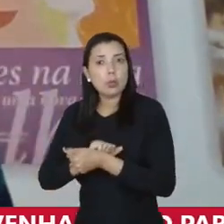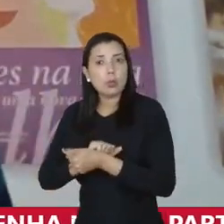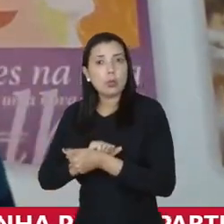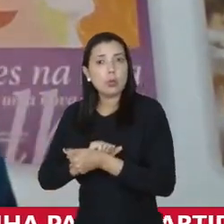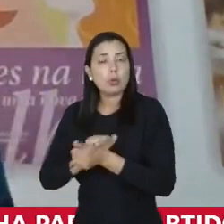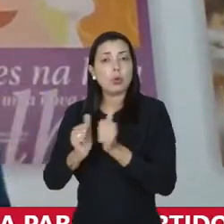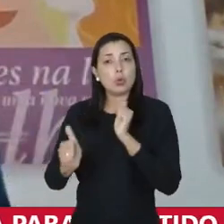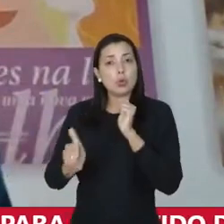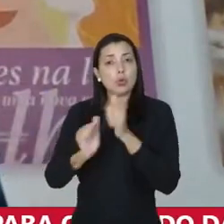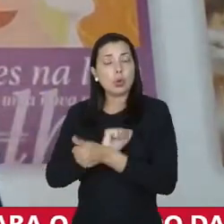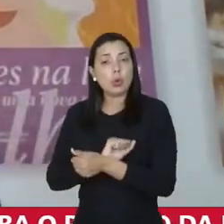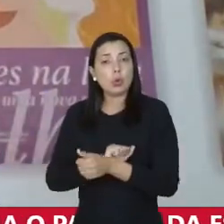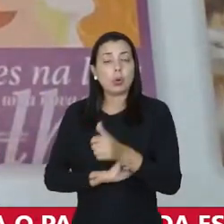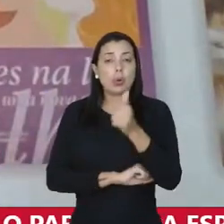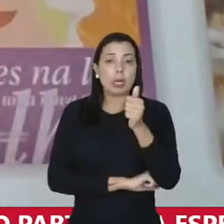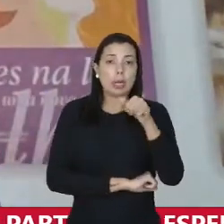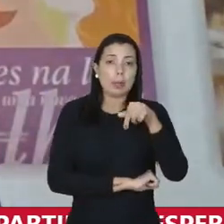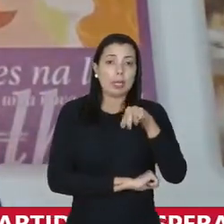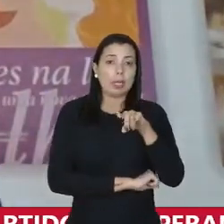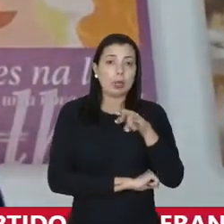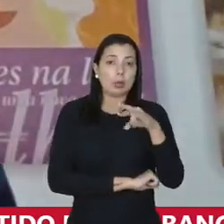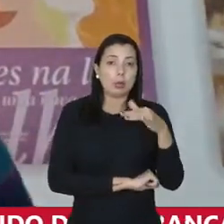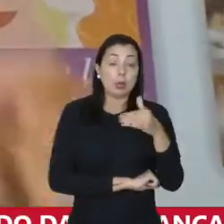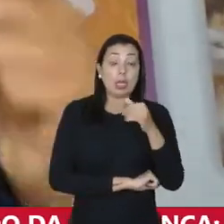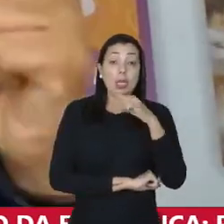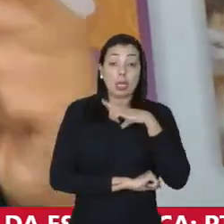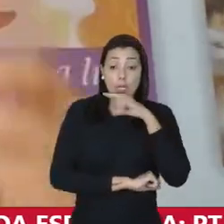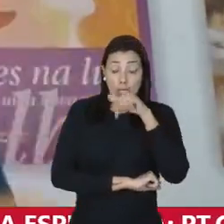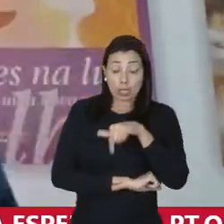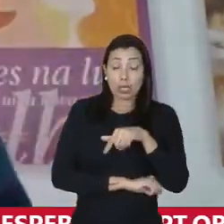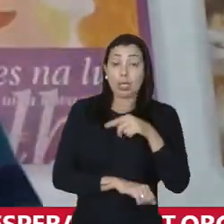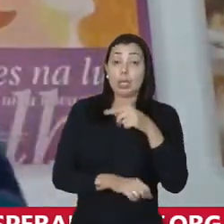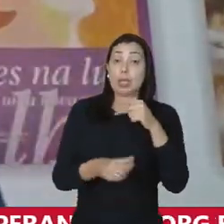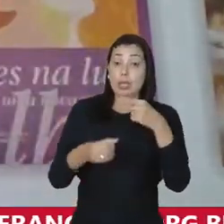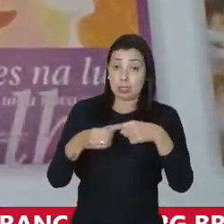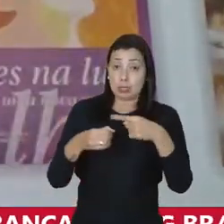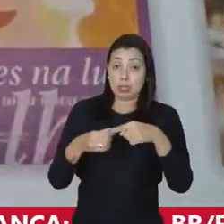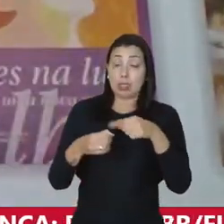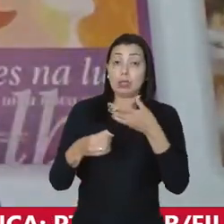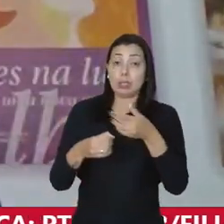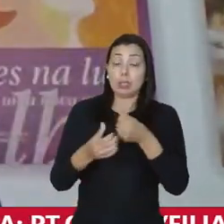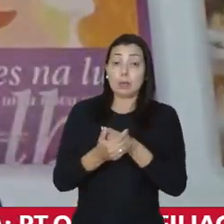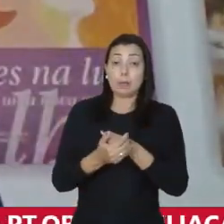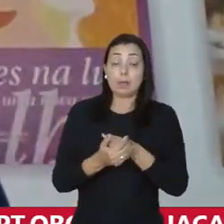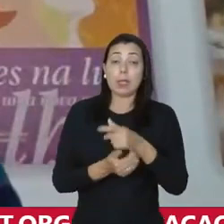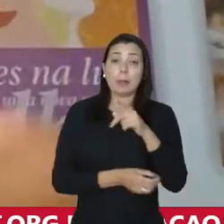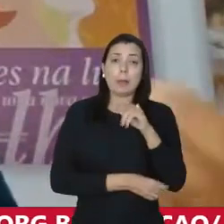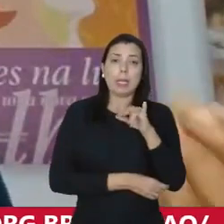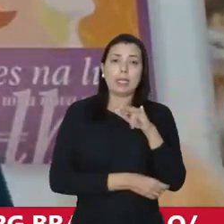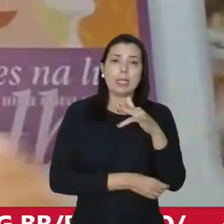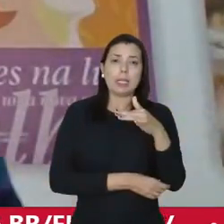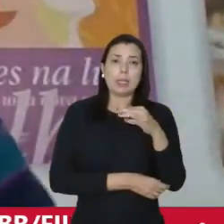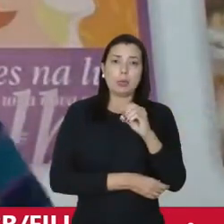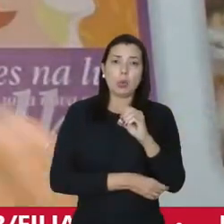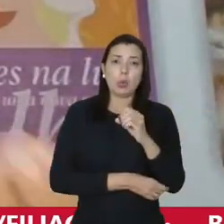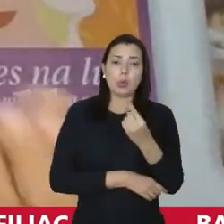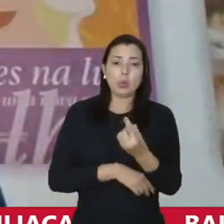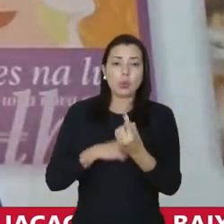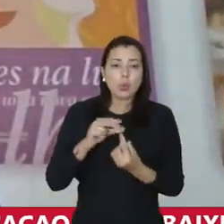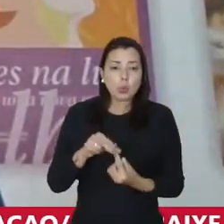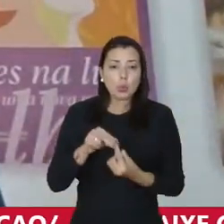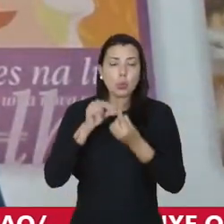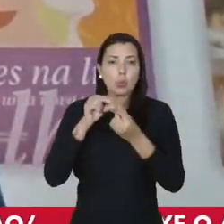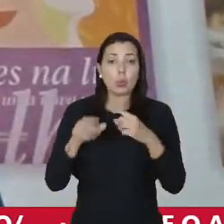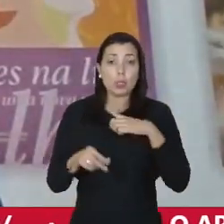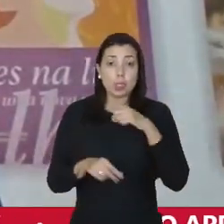jongo que a gente tem aqui na cidade de Niterói. Então, foi tombado como patrimônio imaterial o único jongo